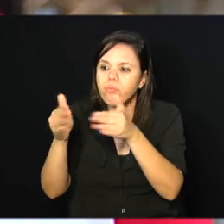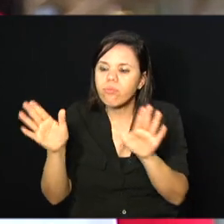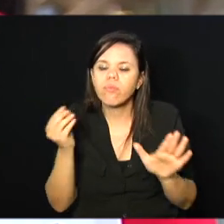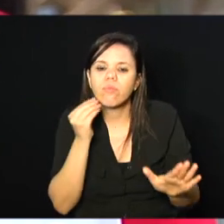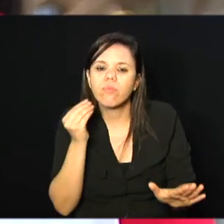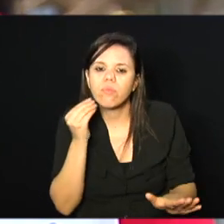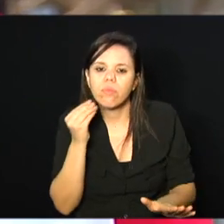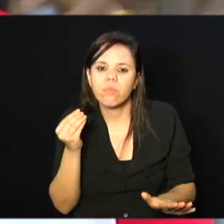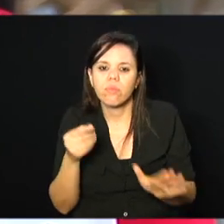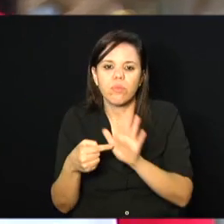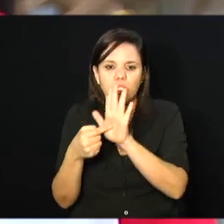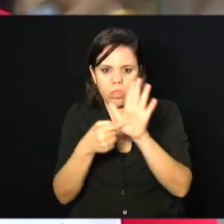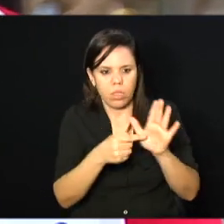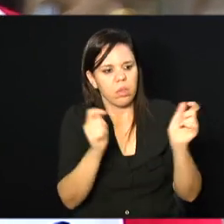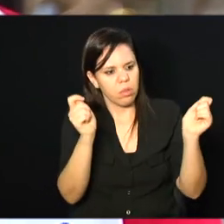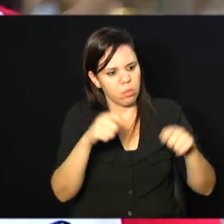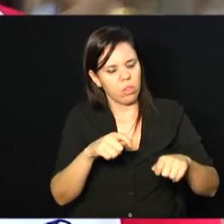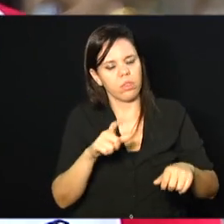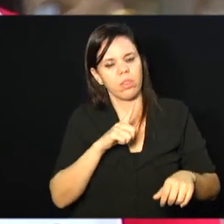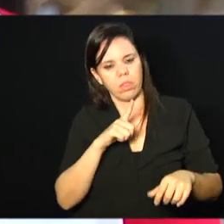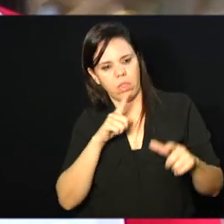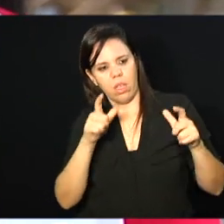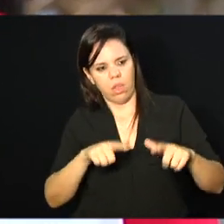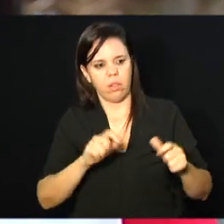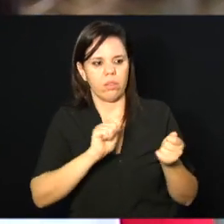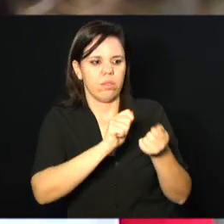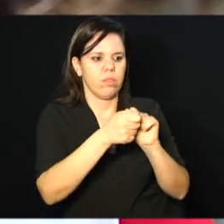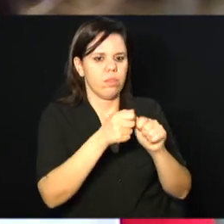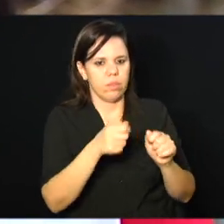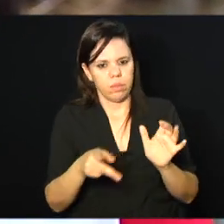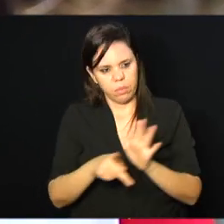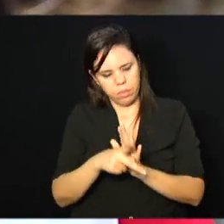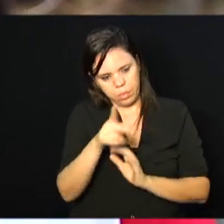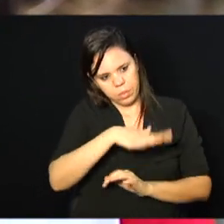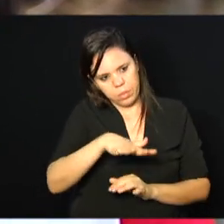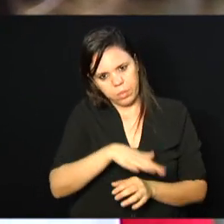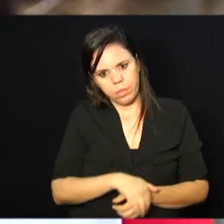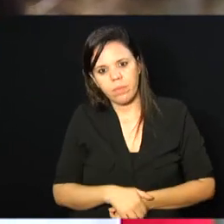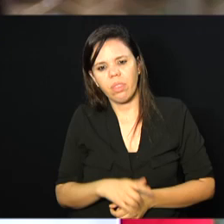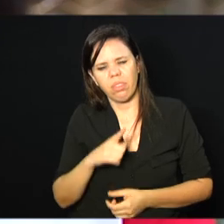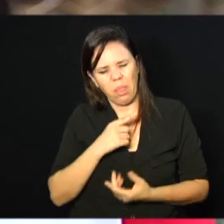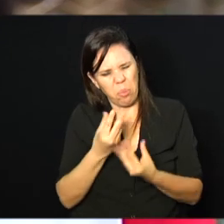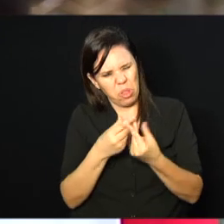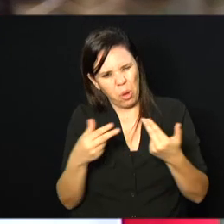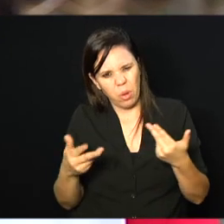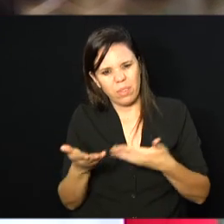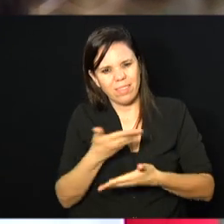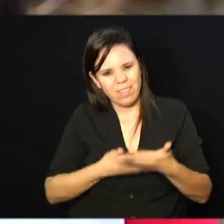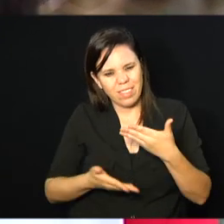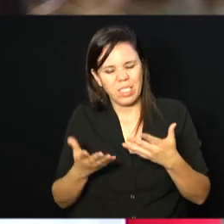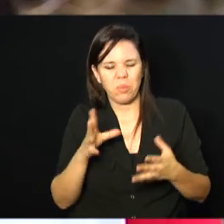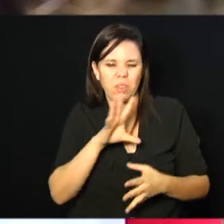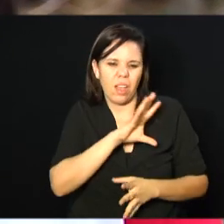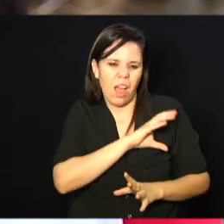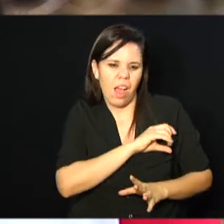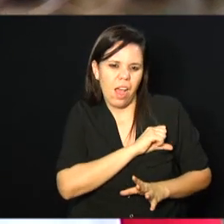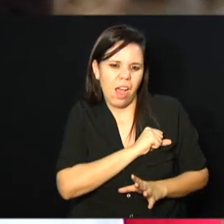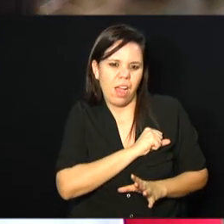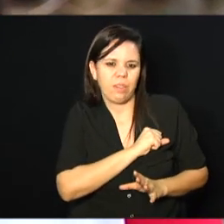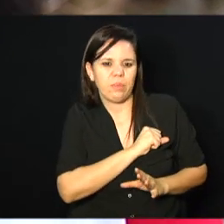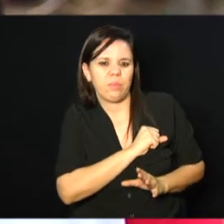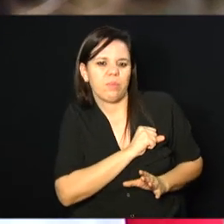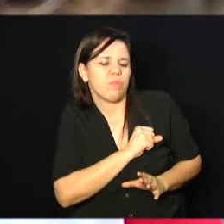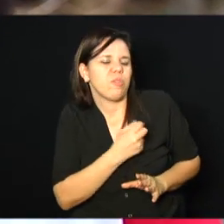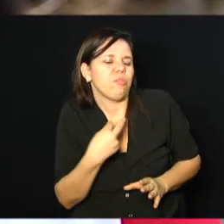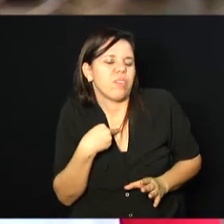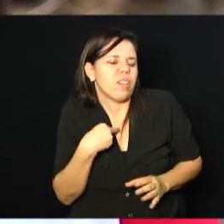porta e mostrar que eles têm espaço. Então, tem muita coisa envolvida, é muito amor envolvido. Não tem